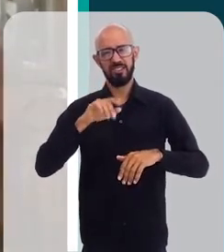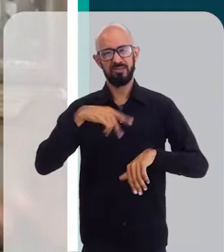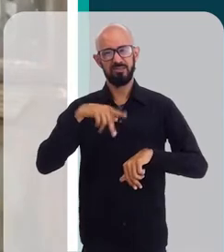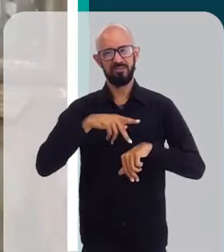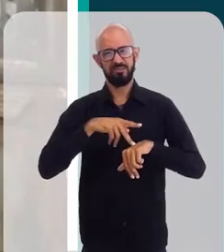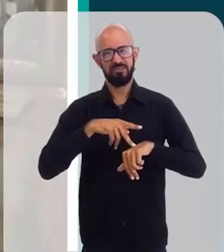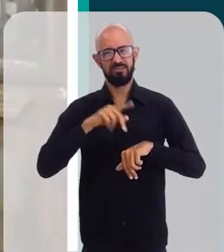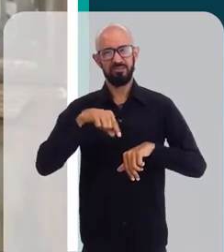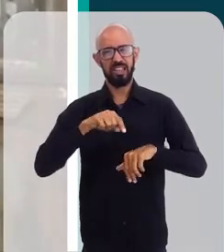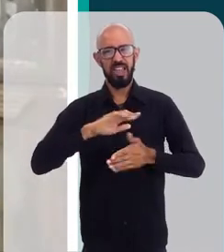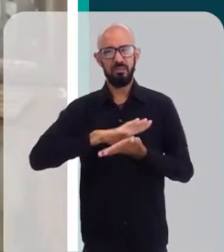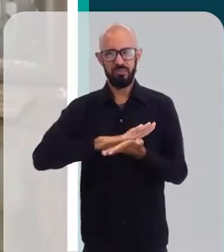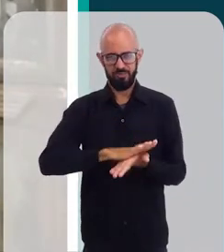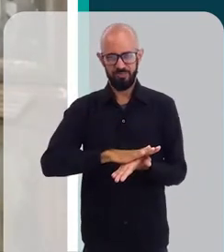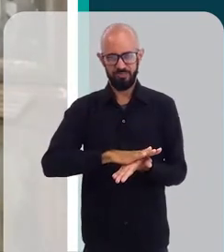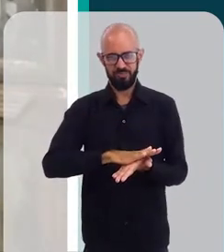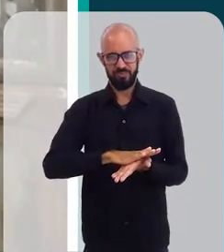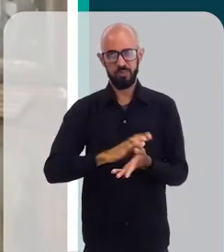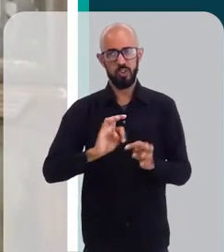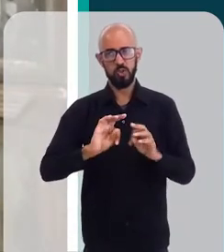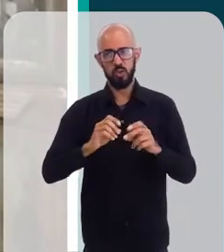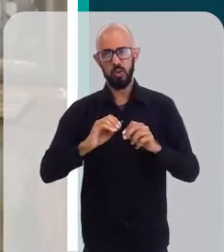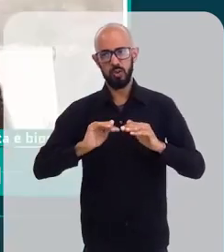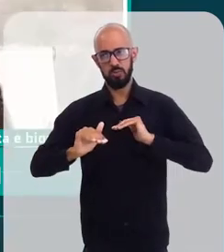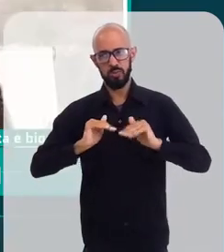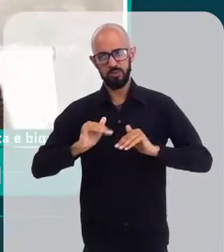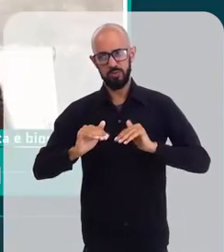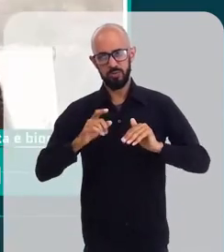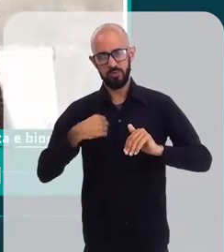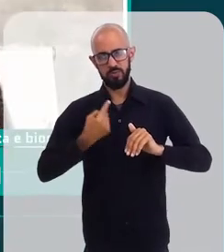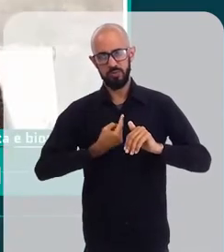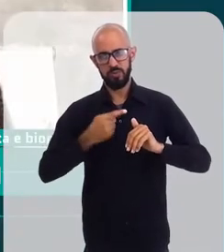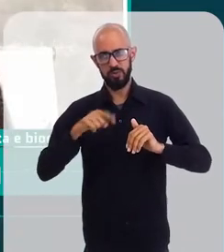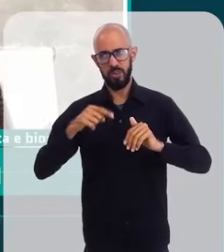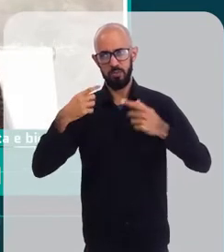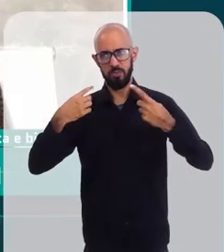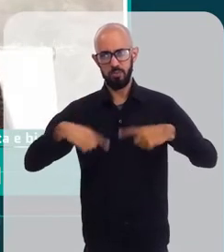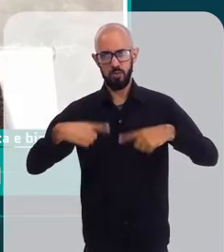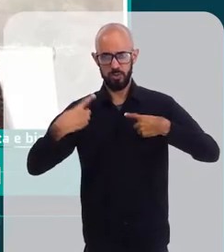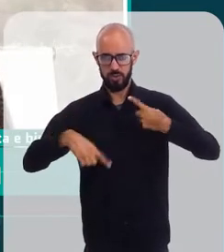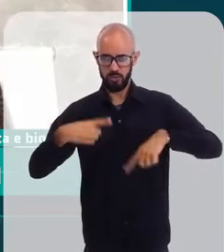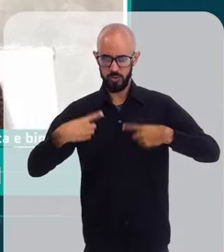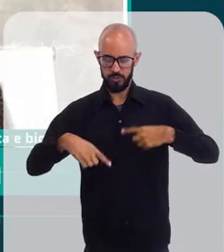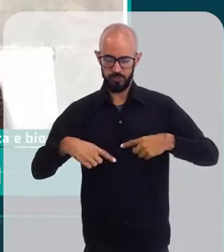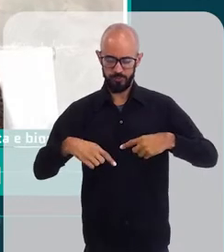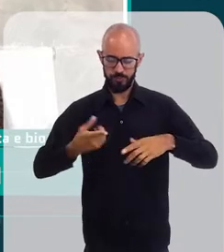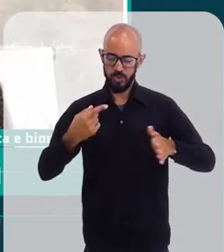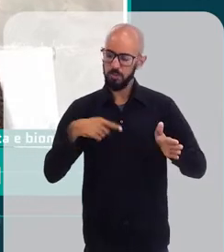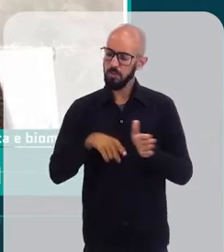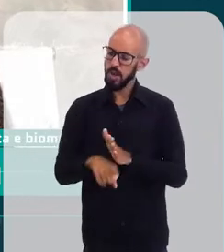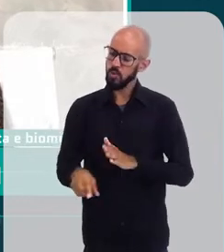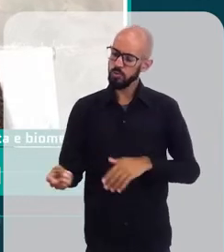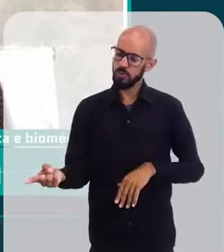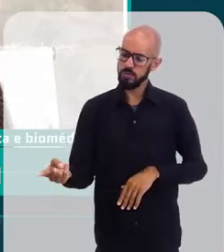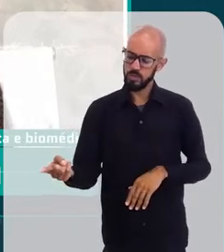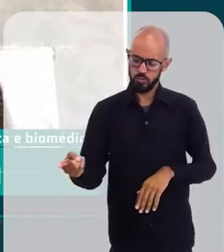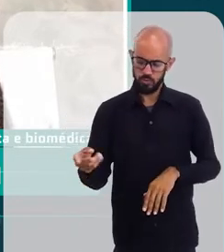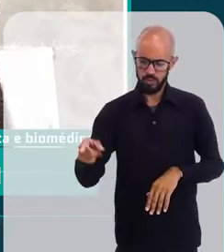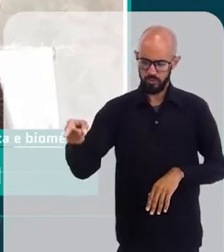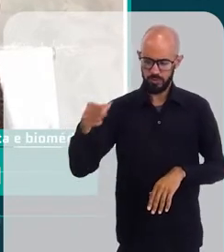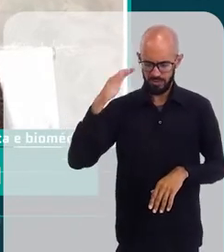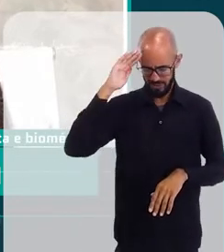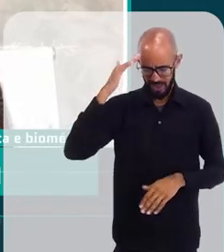corpo, toda a nossa movimentação é política. Aí eu pergunto para vocês, vocês